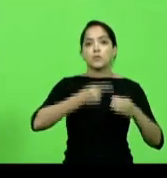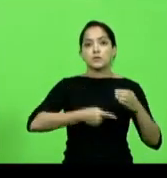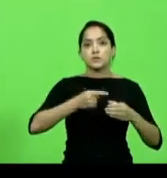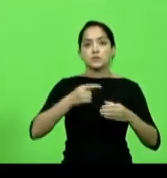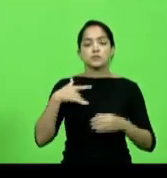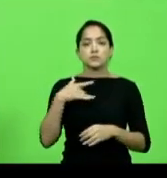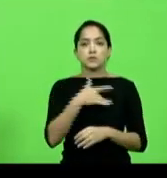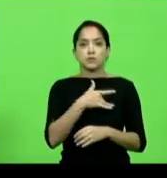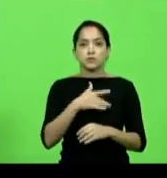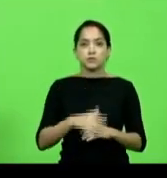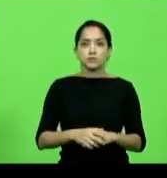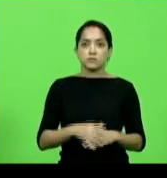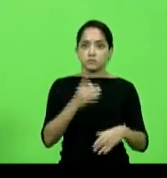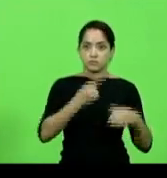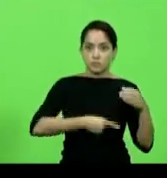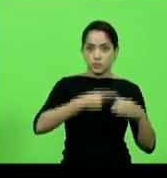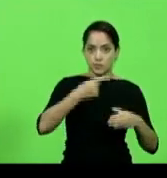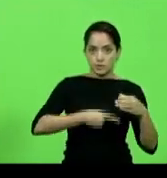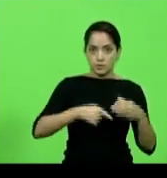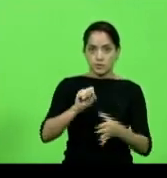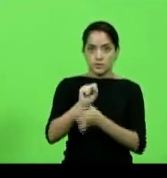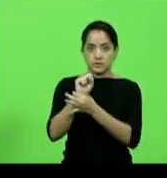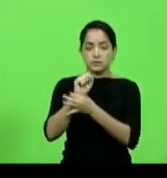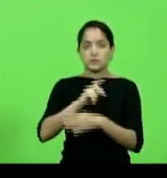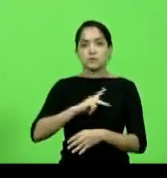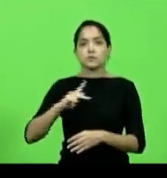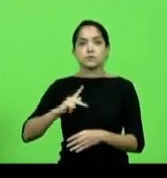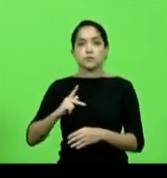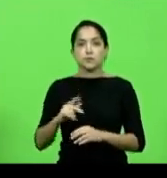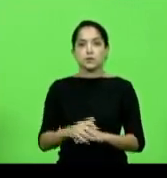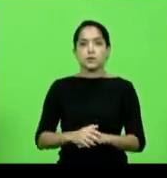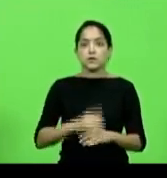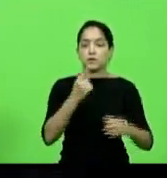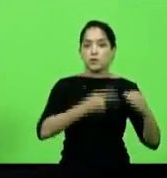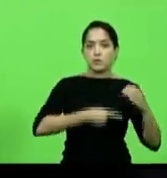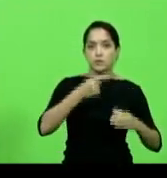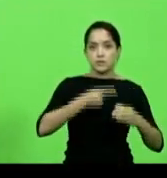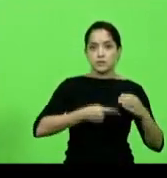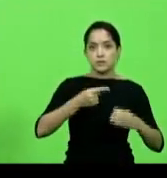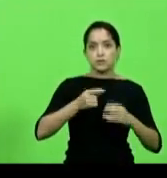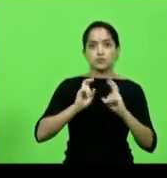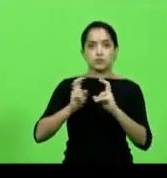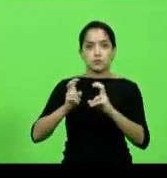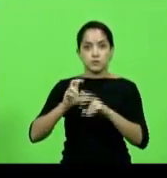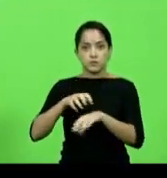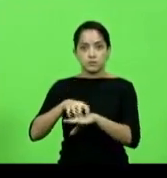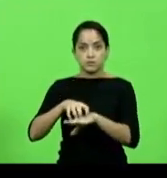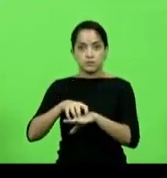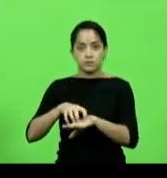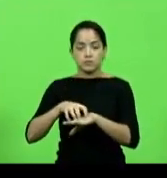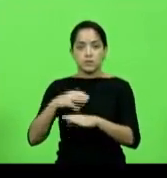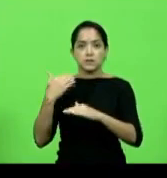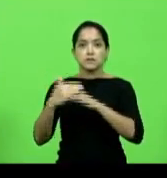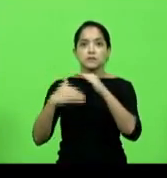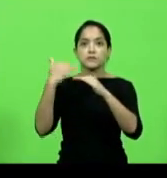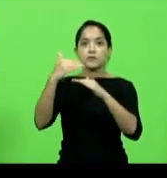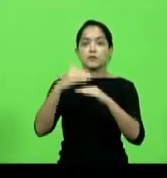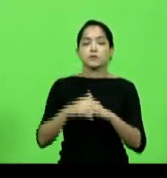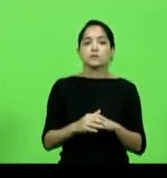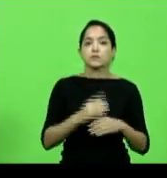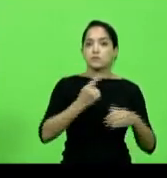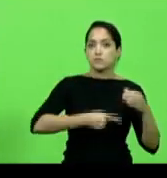Saúde, Comissão de Segurança Pública, Comissão de Transporte e Desenvolvimento Urbano e